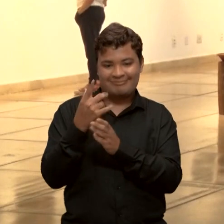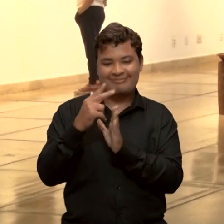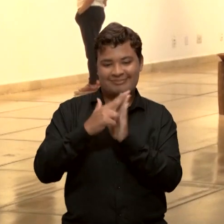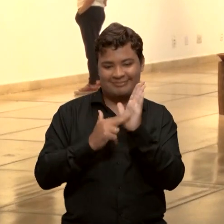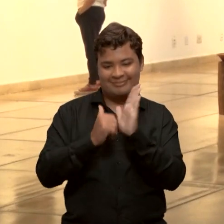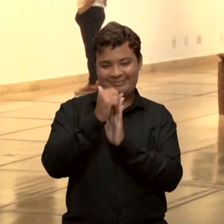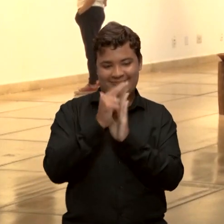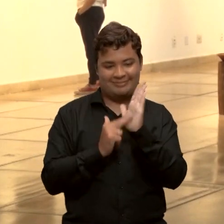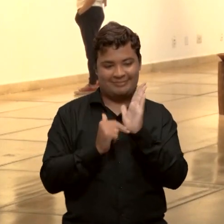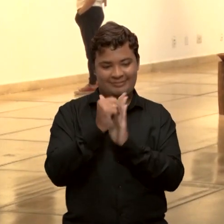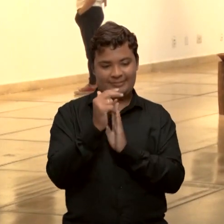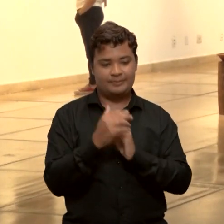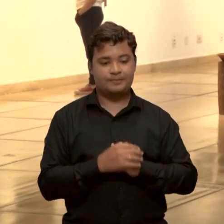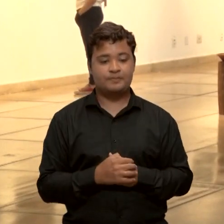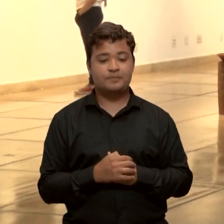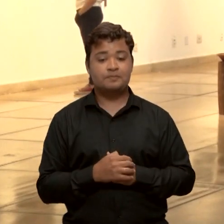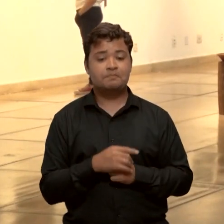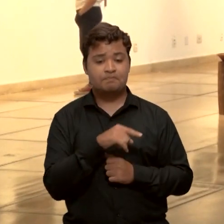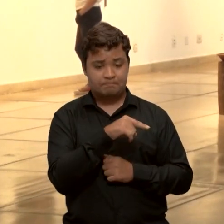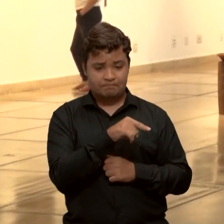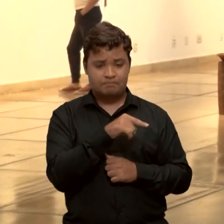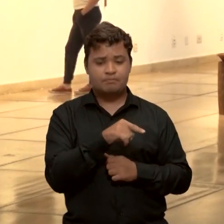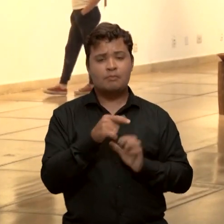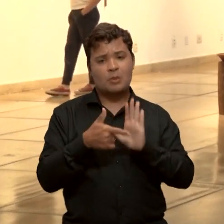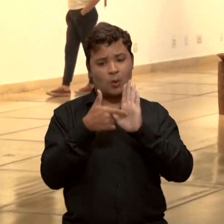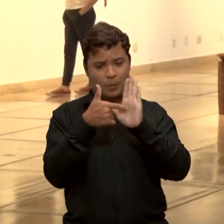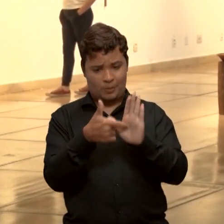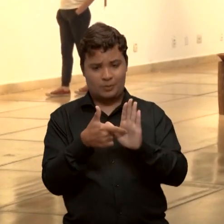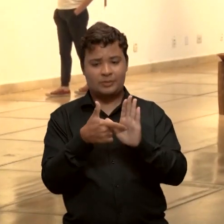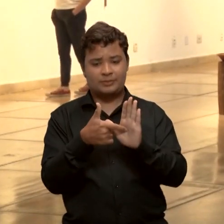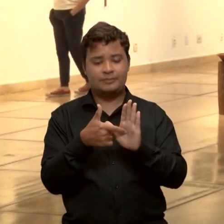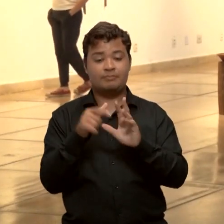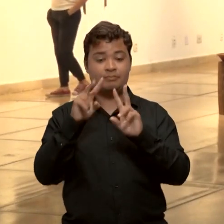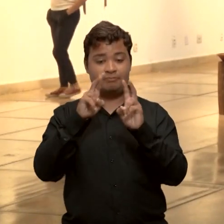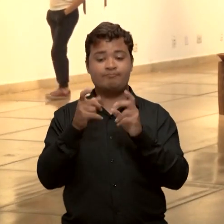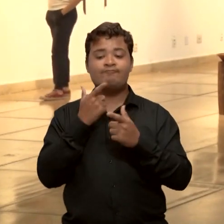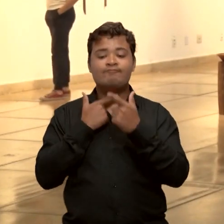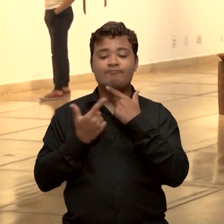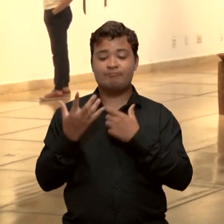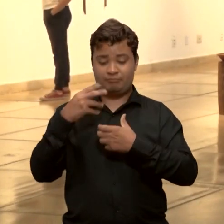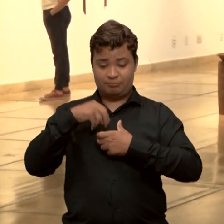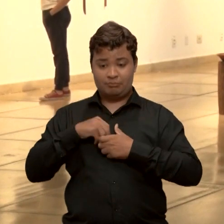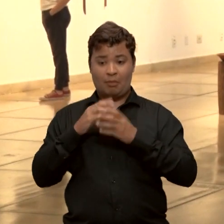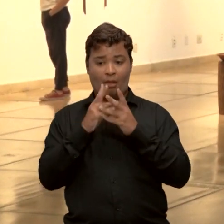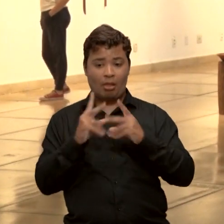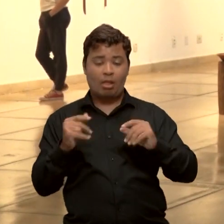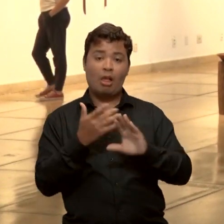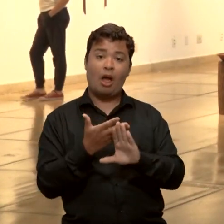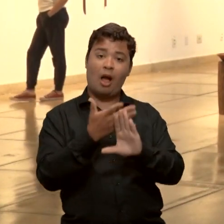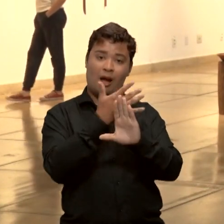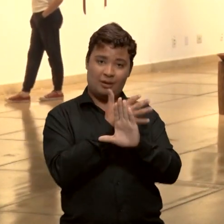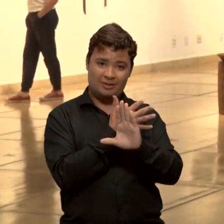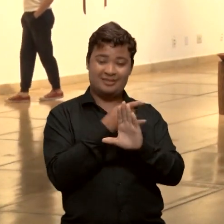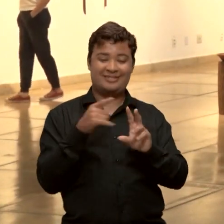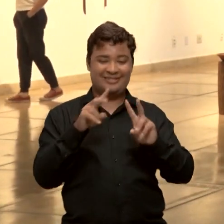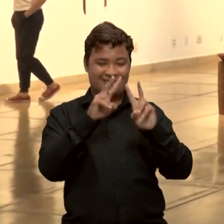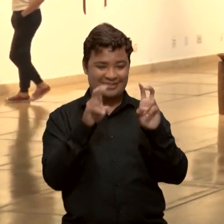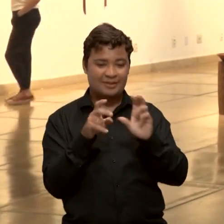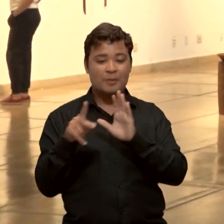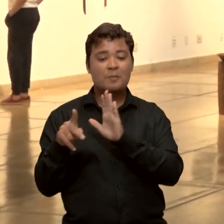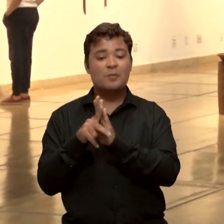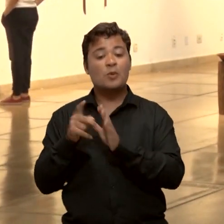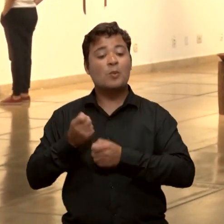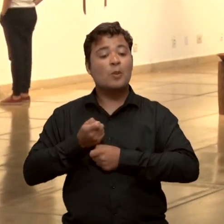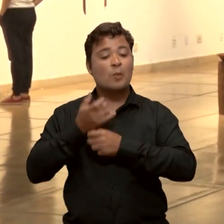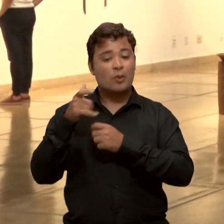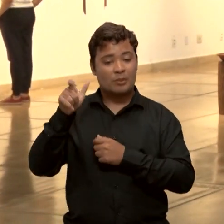A exposição Antes que Acabe em Nós, o Nosso Desejo, tem nome inspirado em um poema da escritora brasileira Ilda Hust.